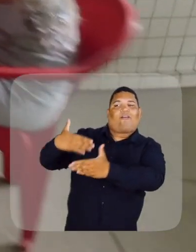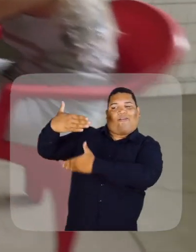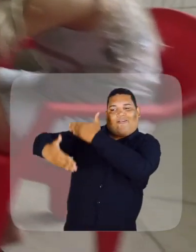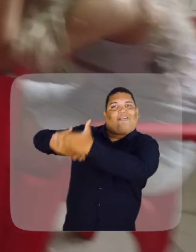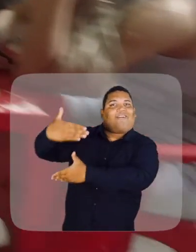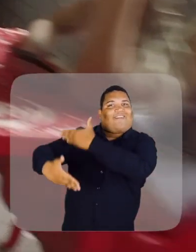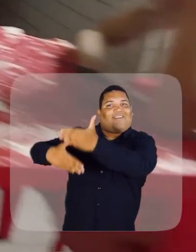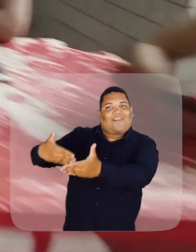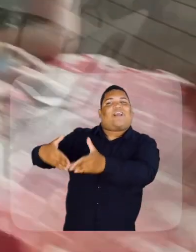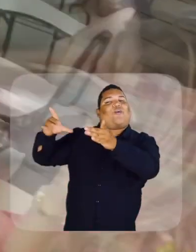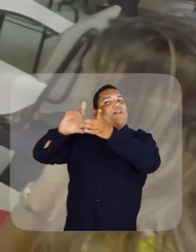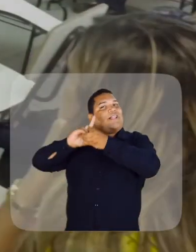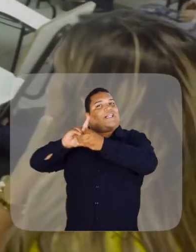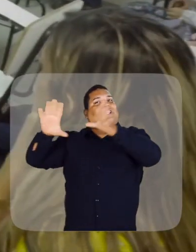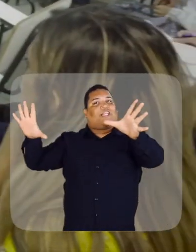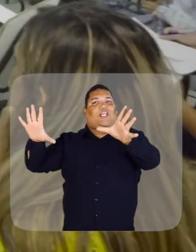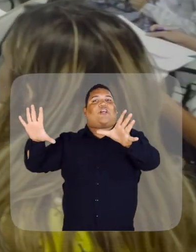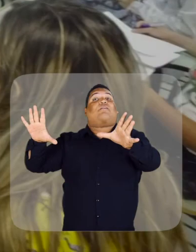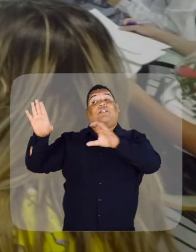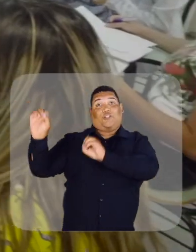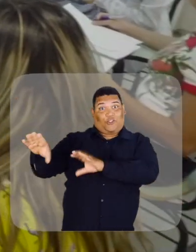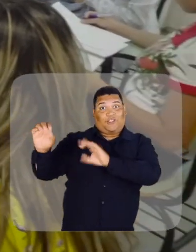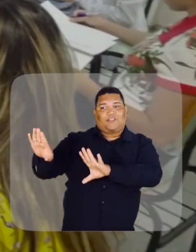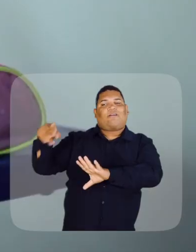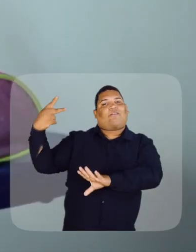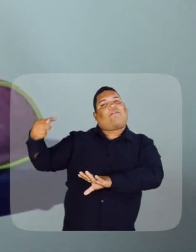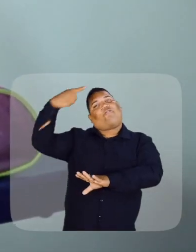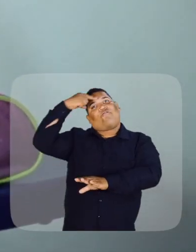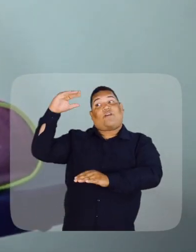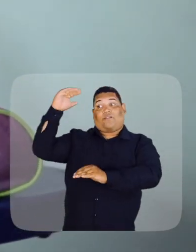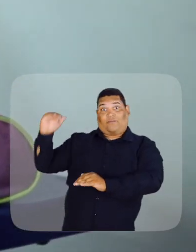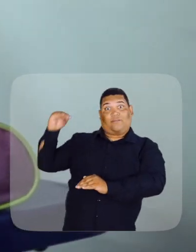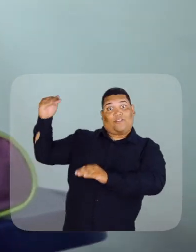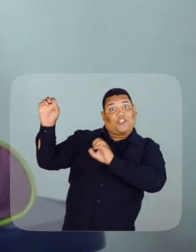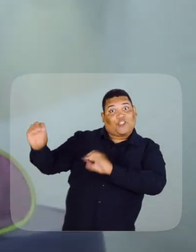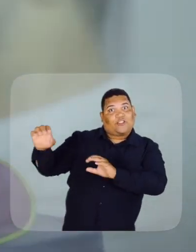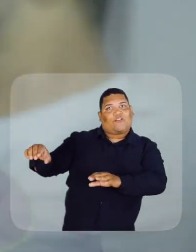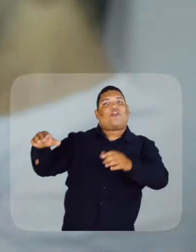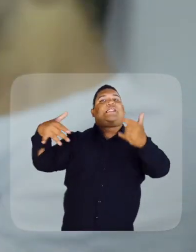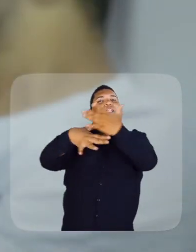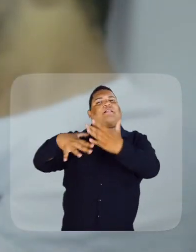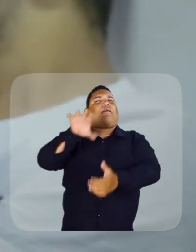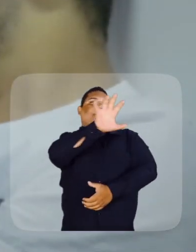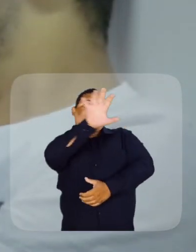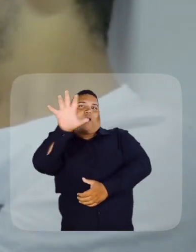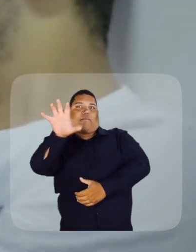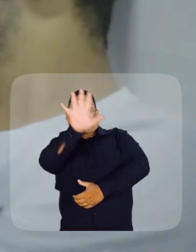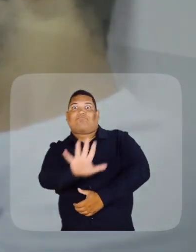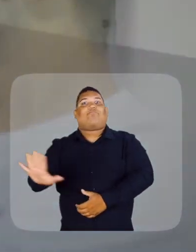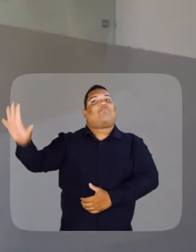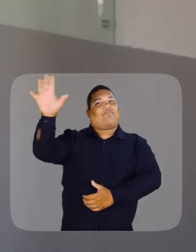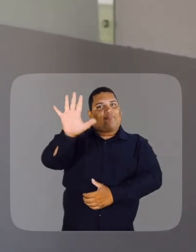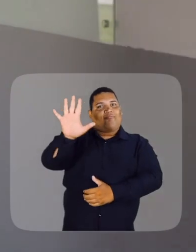continuidade a um processo que vem democratizando a educação, levando o ensino superior a diversas cidades do estado.